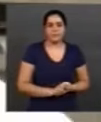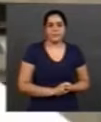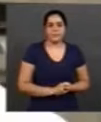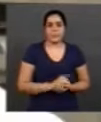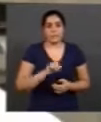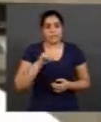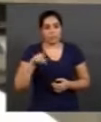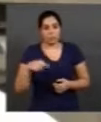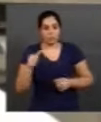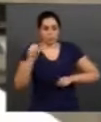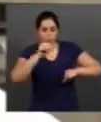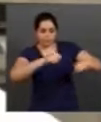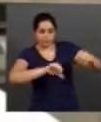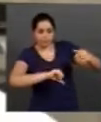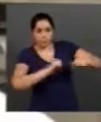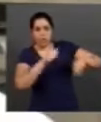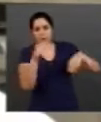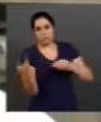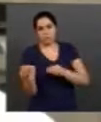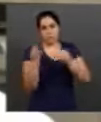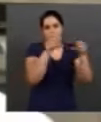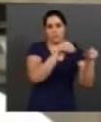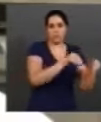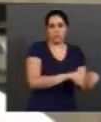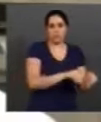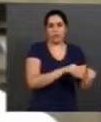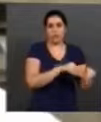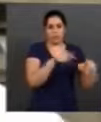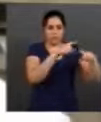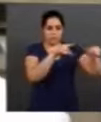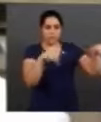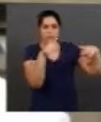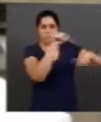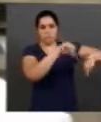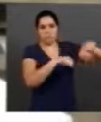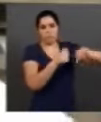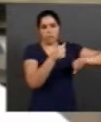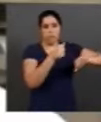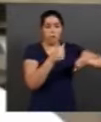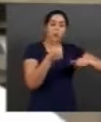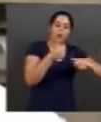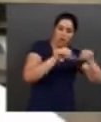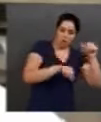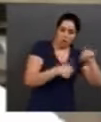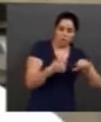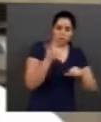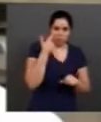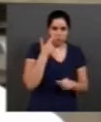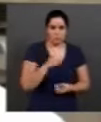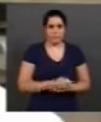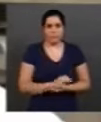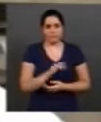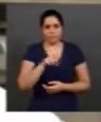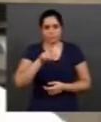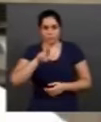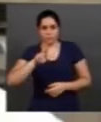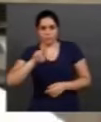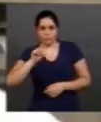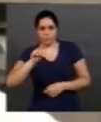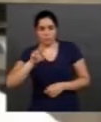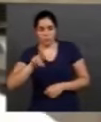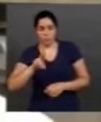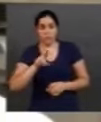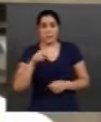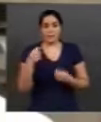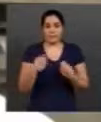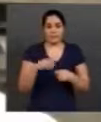monitoramento e análise aqui dentro da nossa escola. O flúor, o ideal é que ele esteja dentro de uma concentração